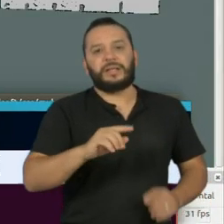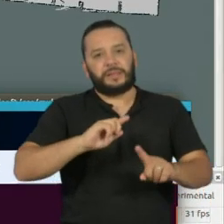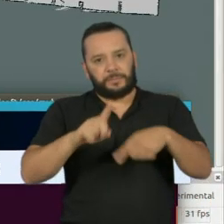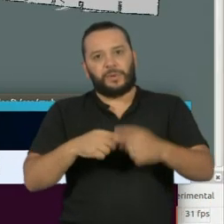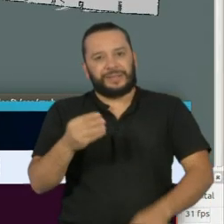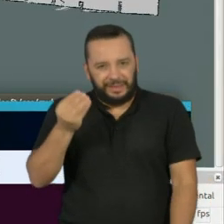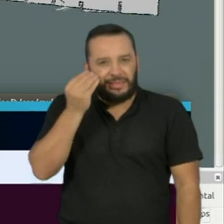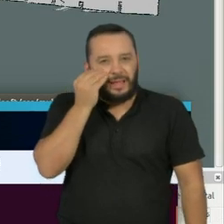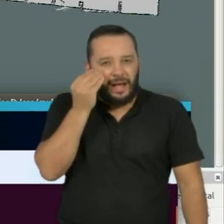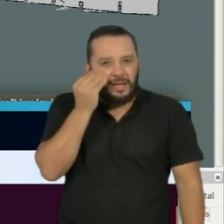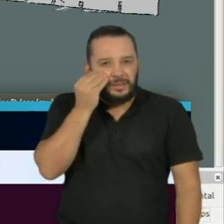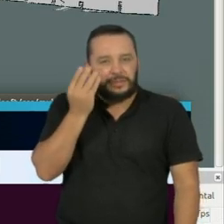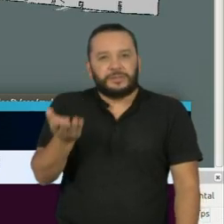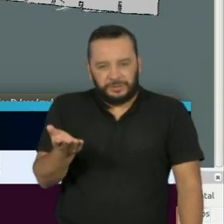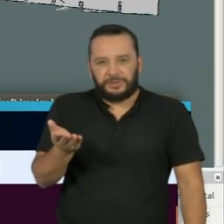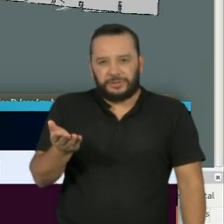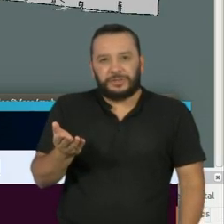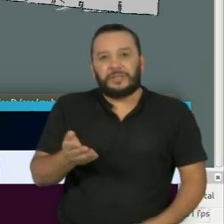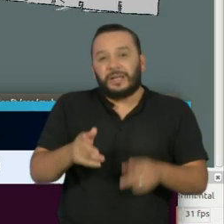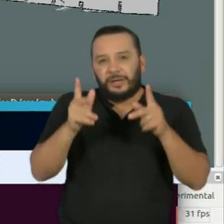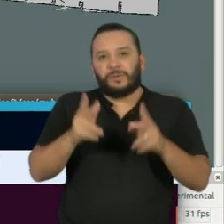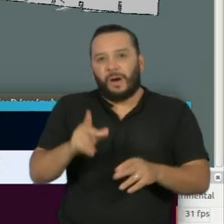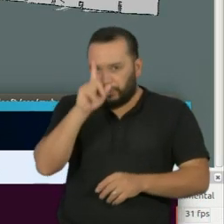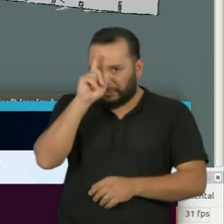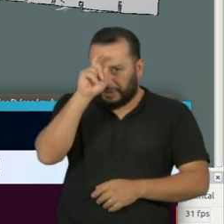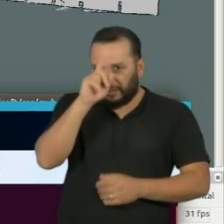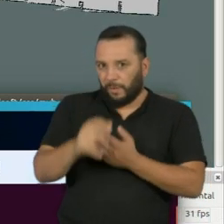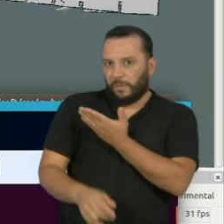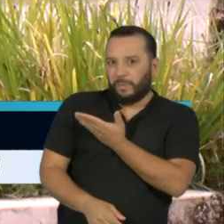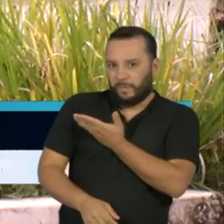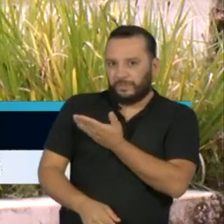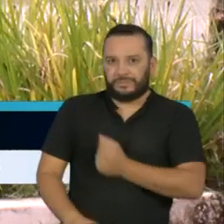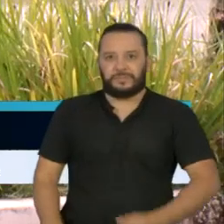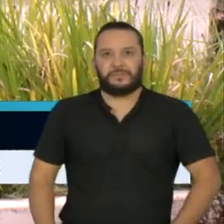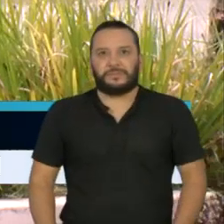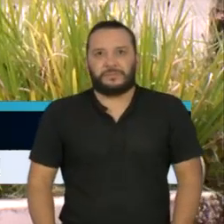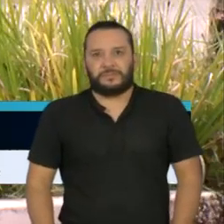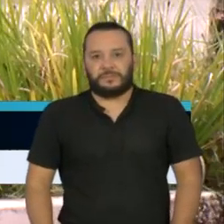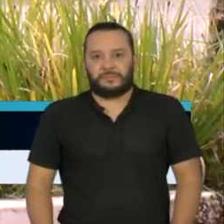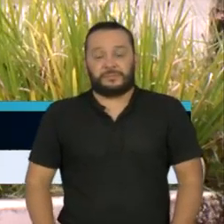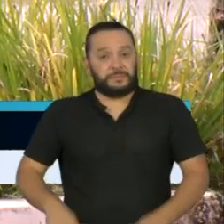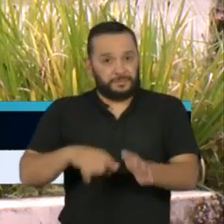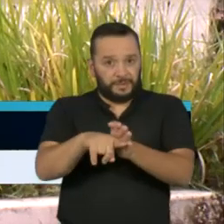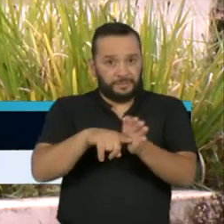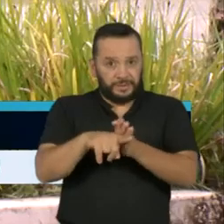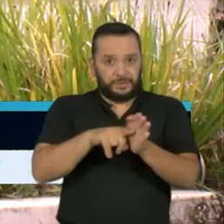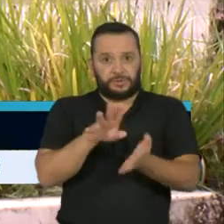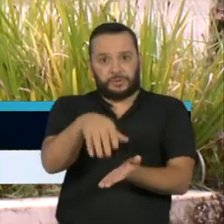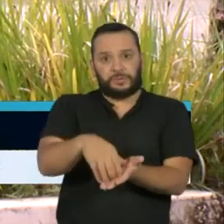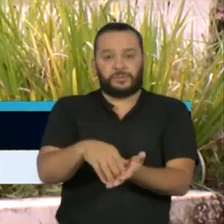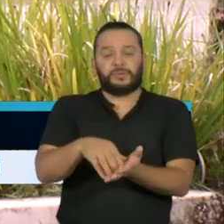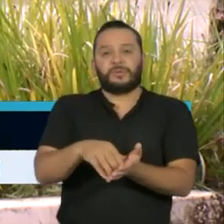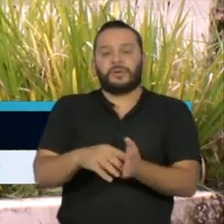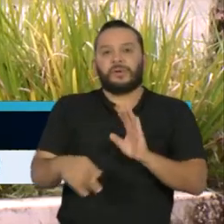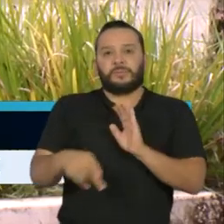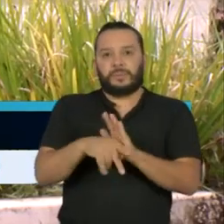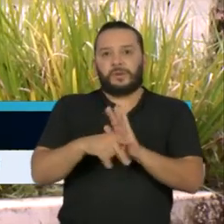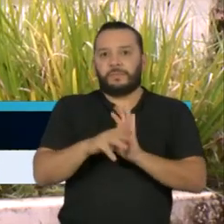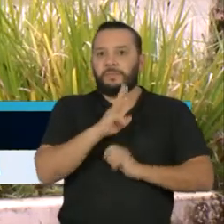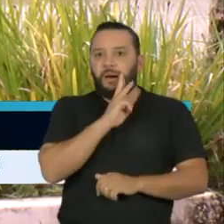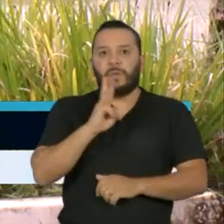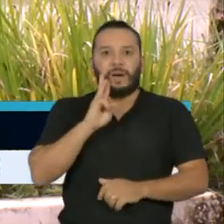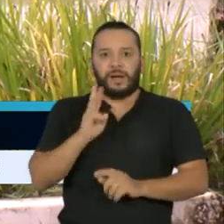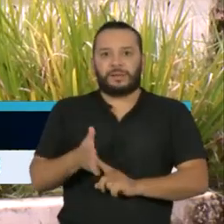em ambientes que se assemelhem à aplicação final, que é um hospital. Das pesquisas feitas no Instituto Mauá de Tecnologia,